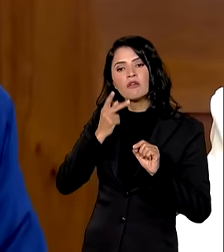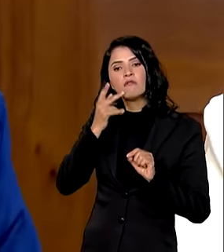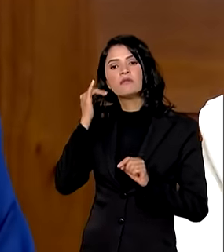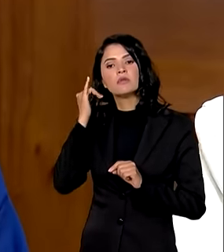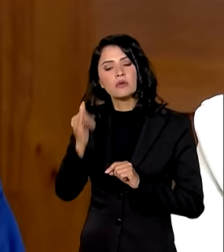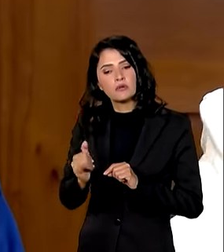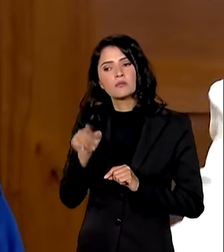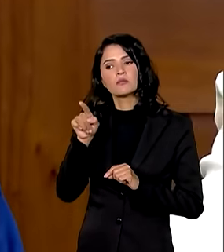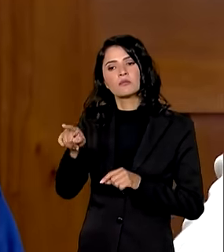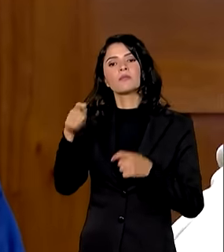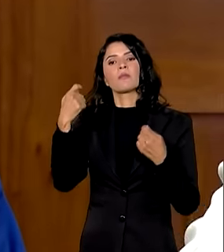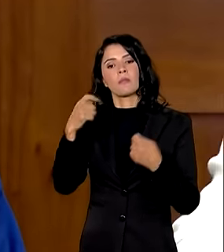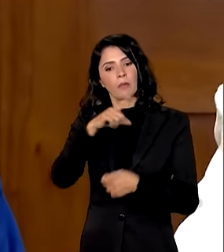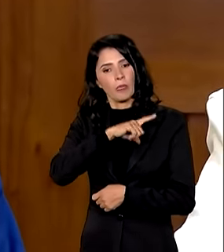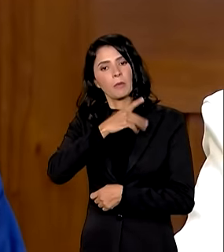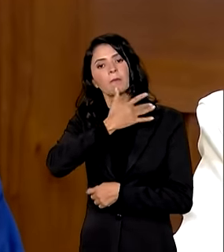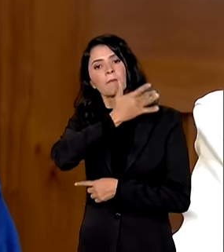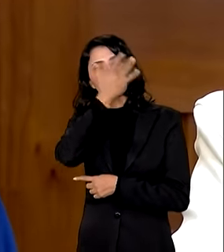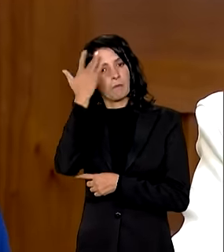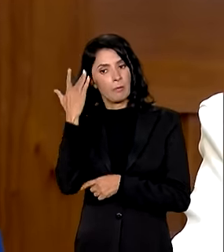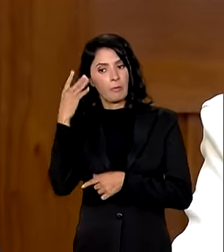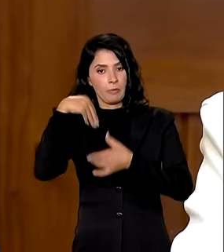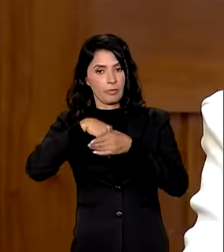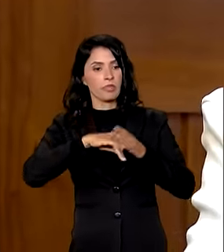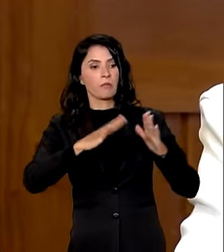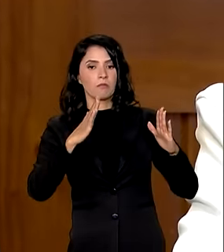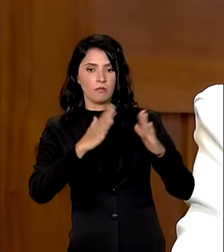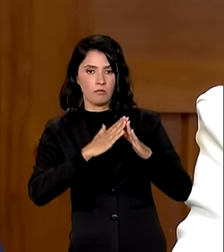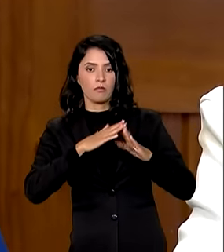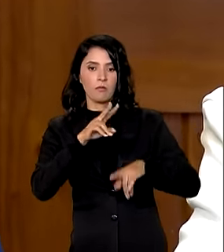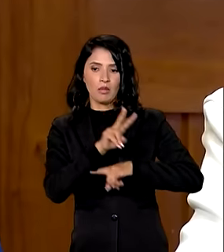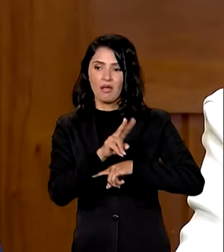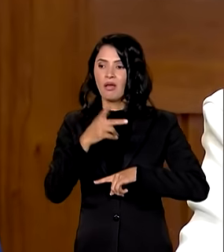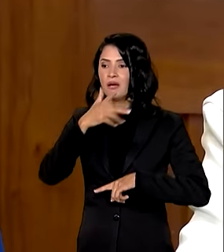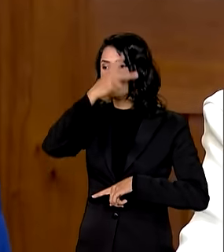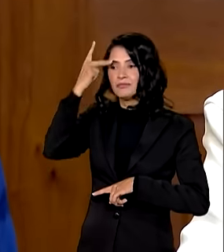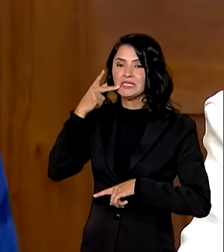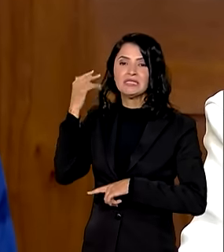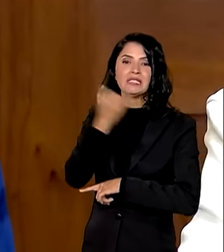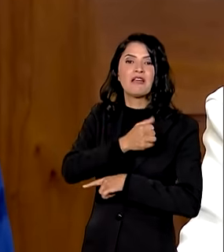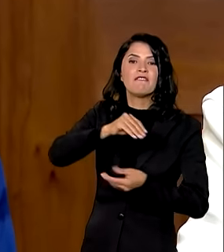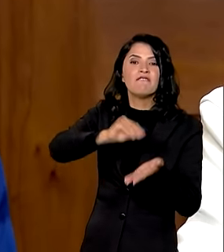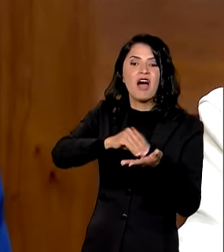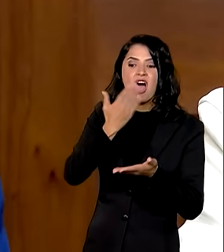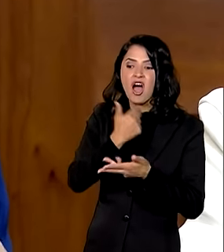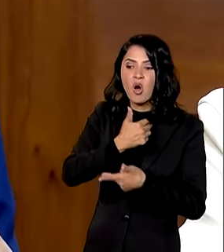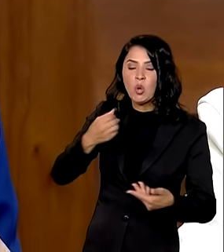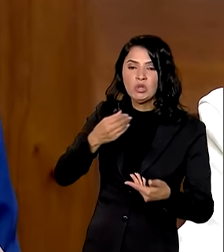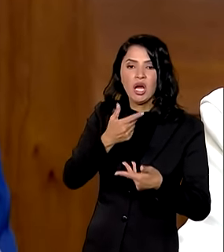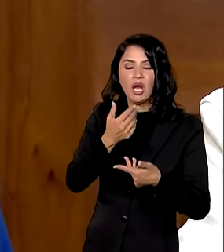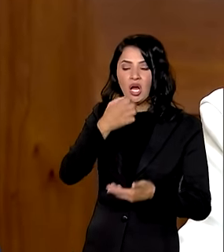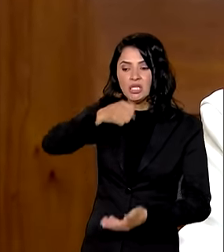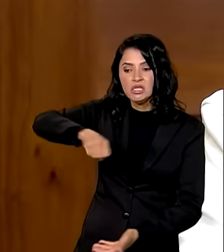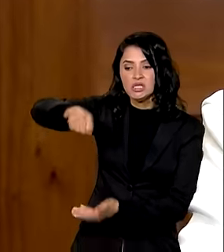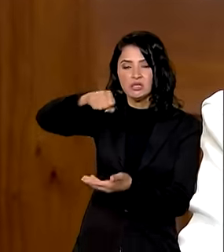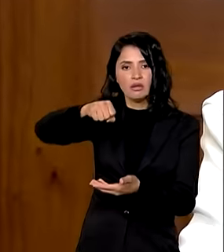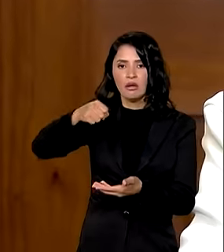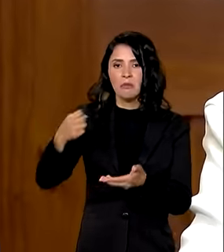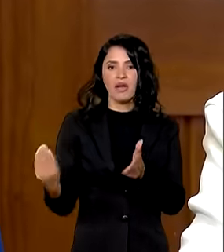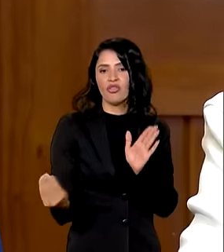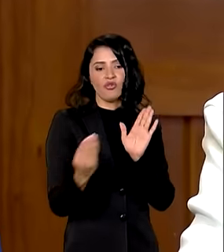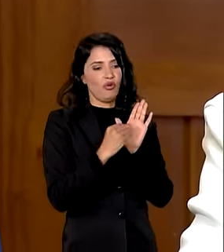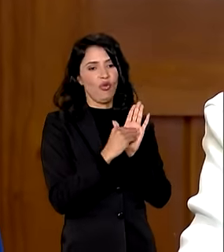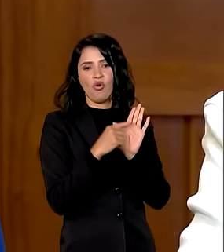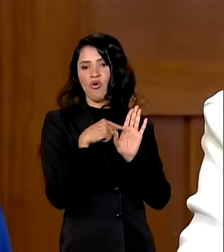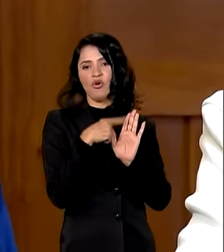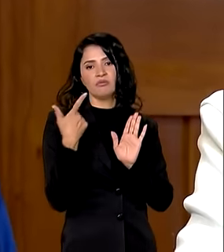você tem pessoas abrigadas aí e o prefeito está dizendo está faltando sexta base que ele ainda não botou o plano para receber o cartão